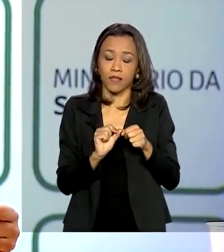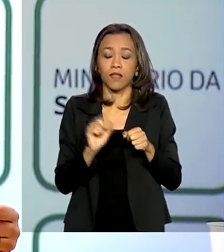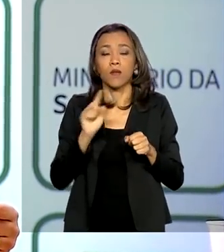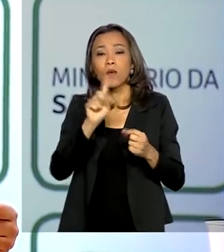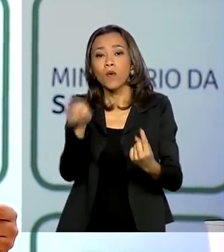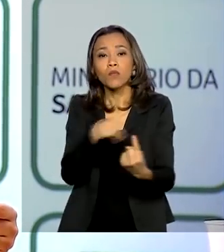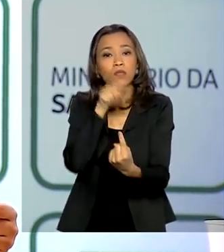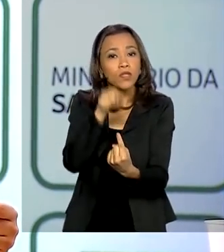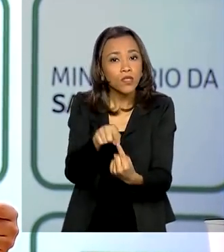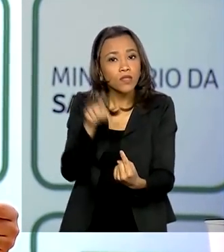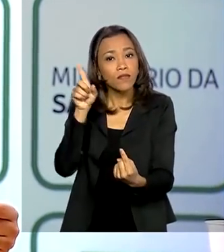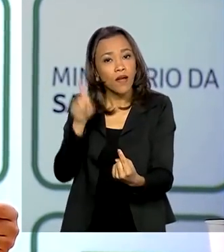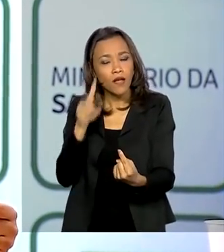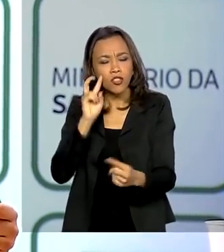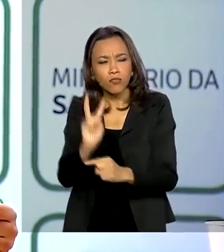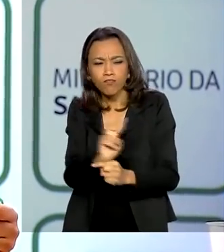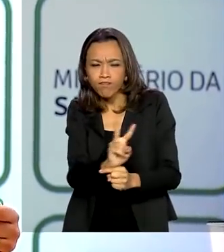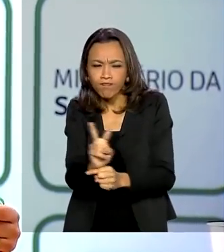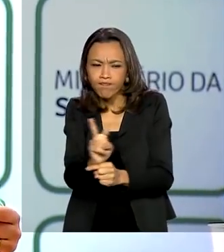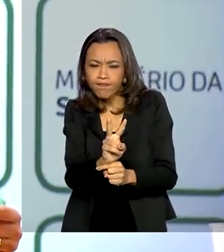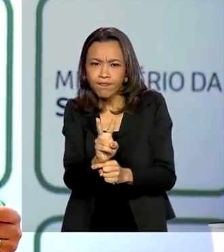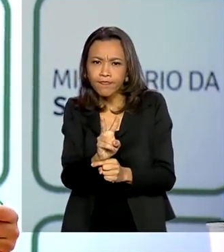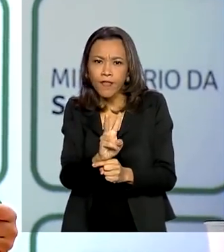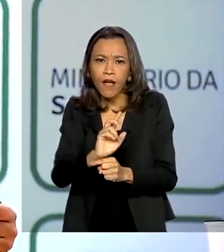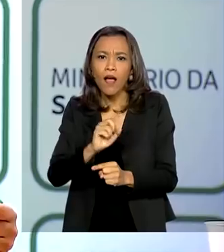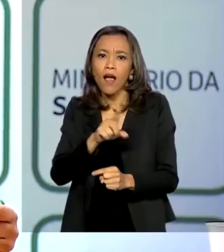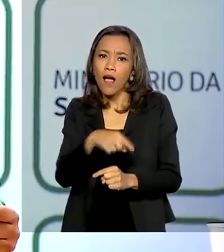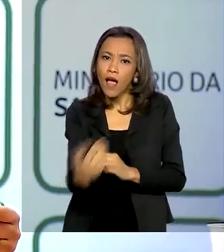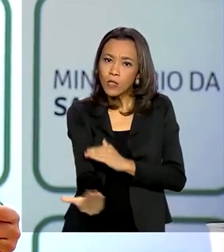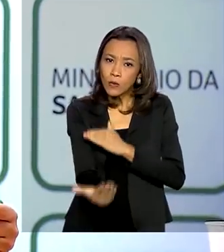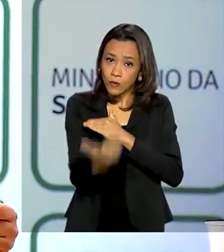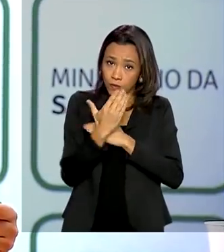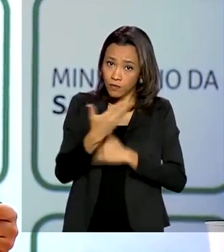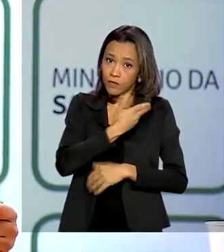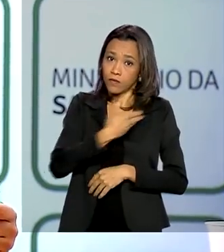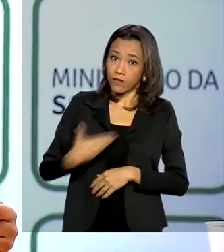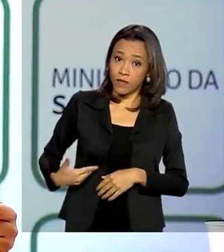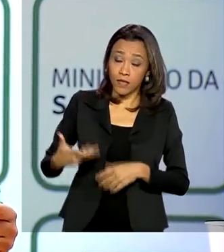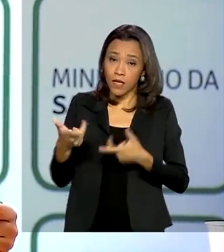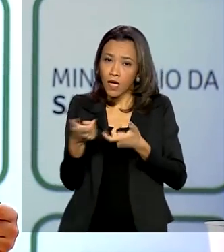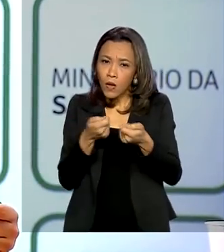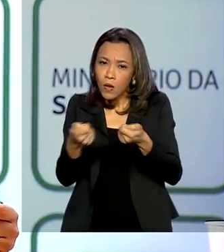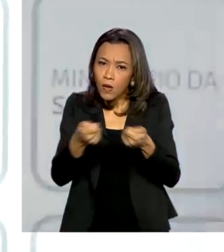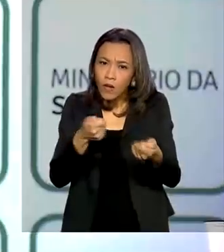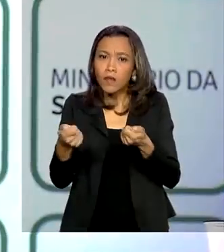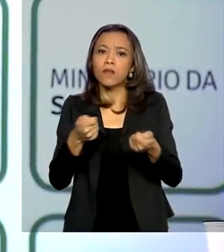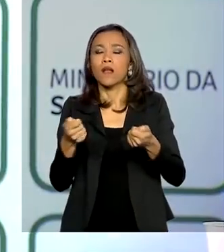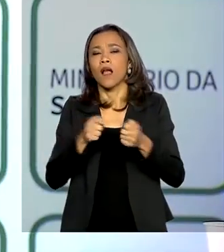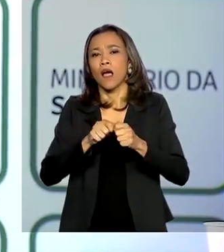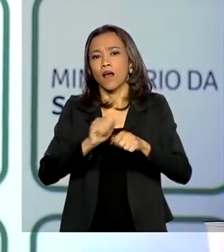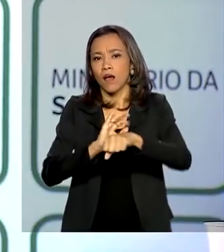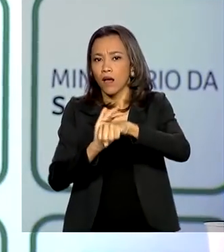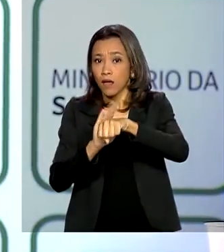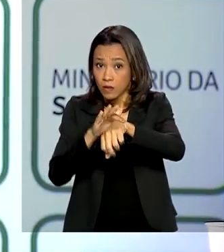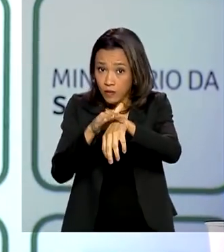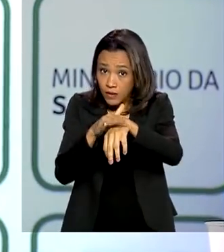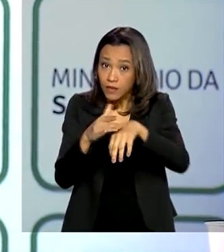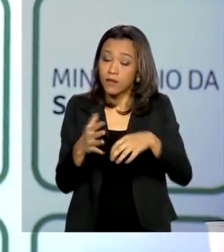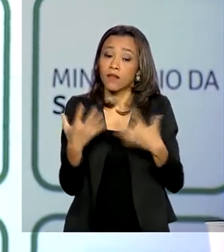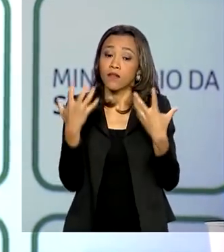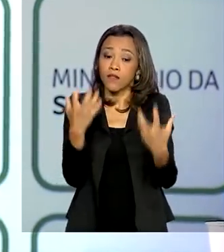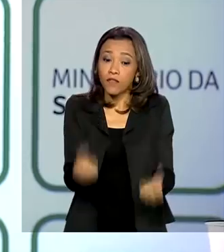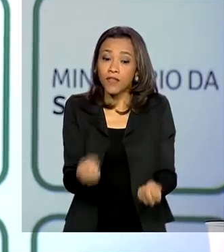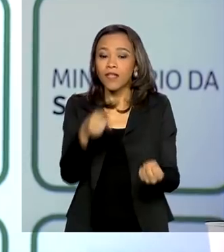desta vigilância é nos ajudar a monitorar a tendência dessa doença. Vamos deixar um legado